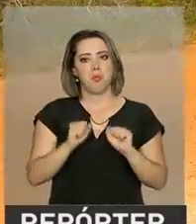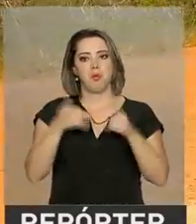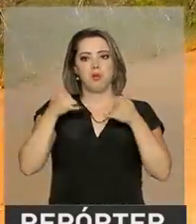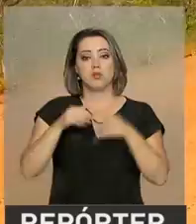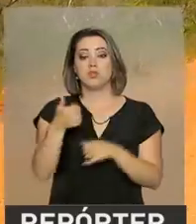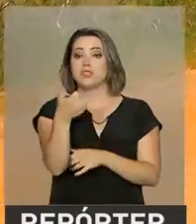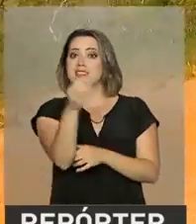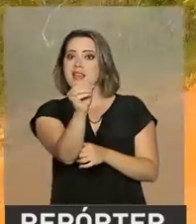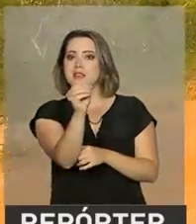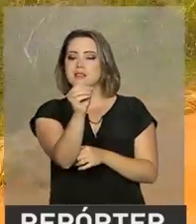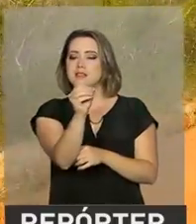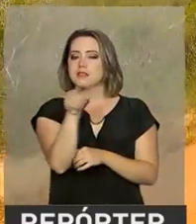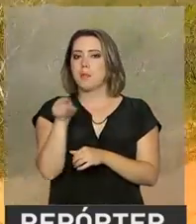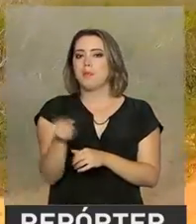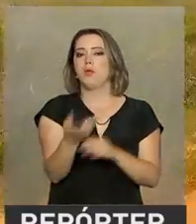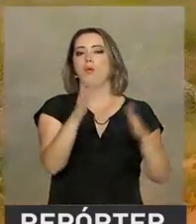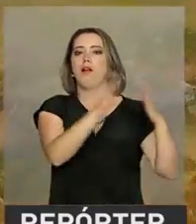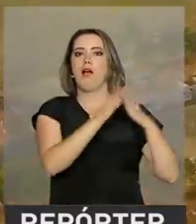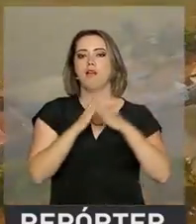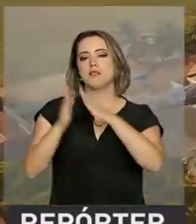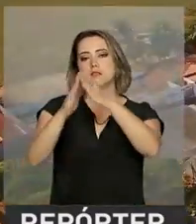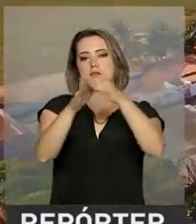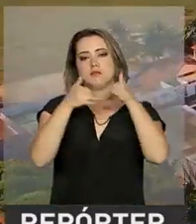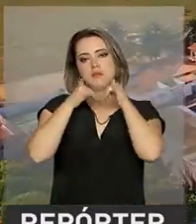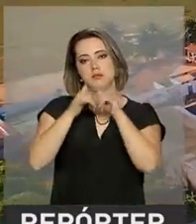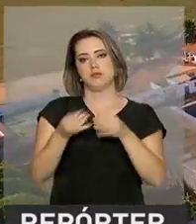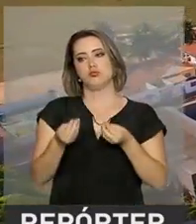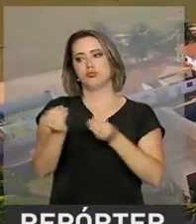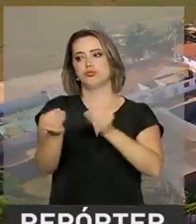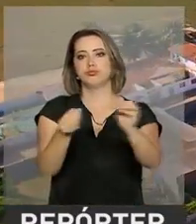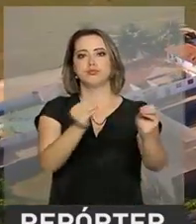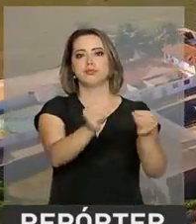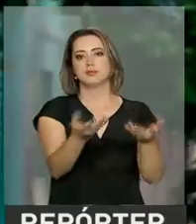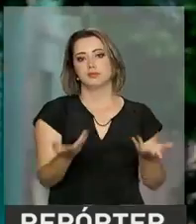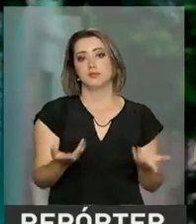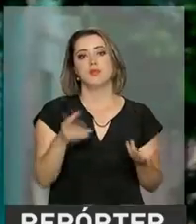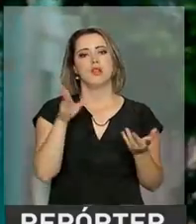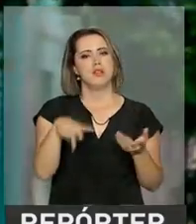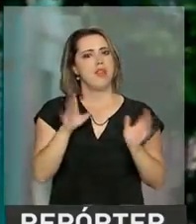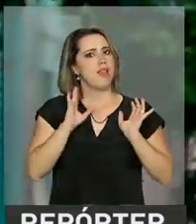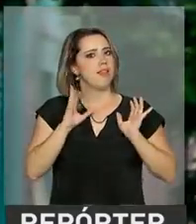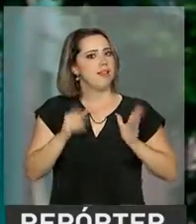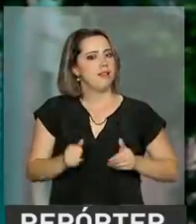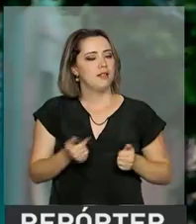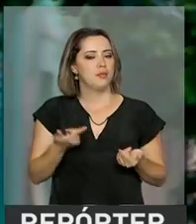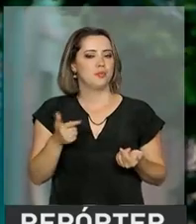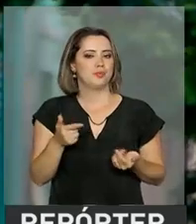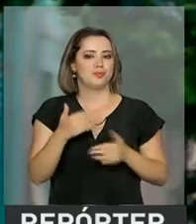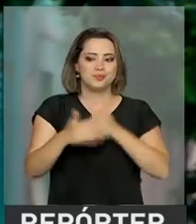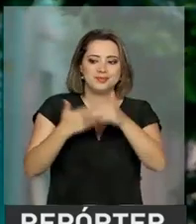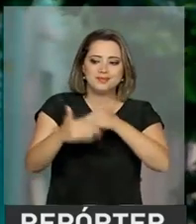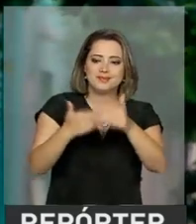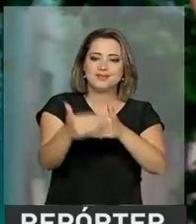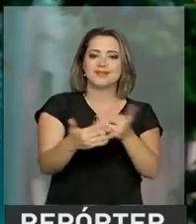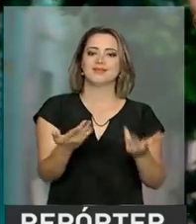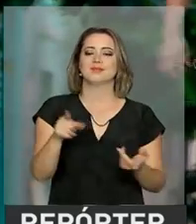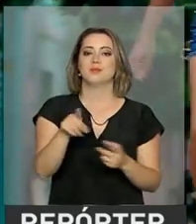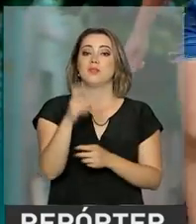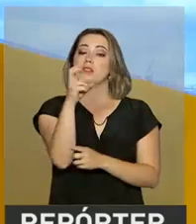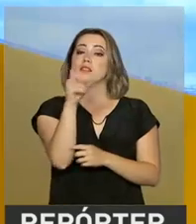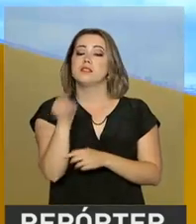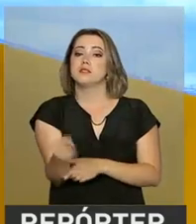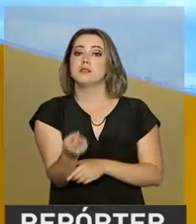10 mil residências. Energia limpa que produz desenvolvimento. O município de Parazinho tem cerca de 5 mil